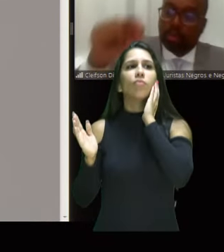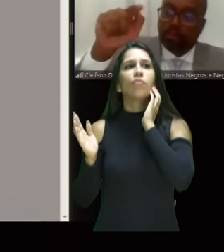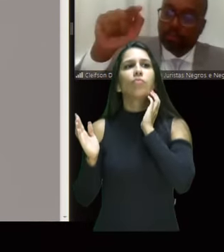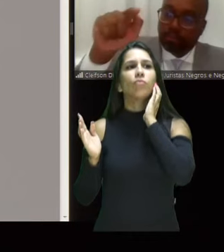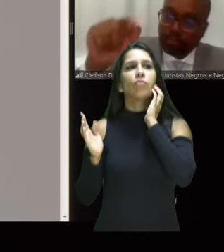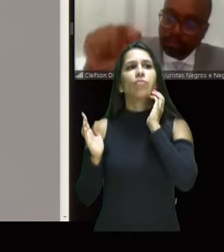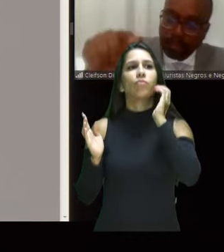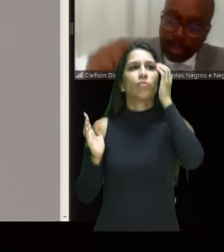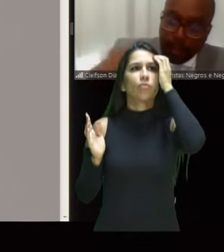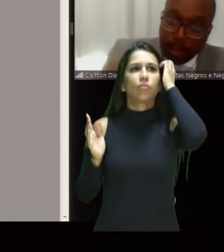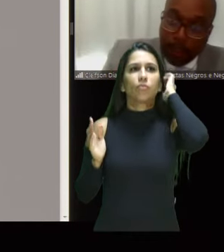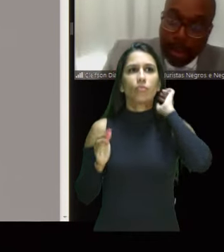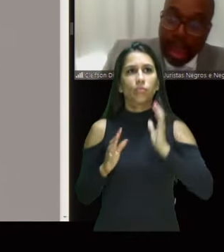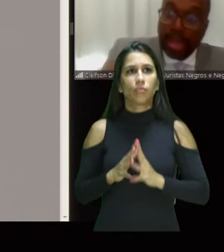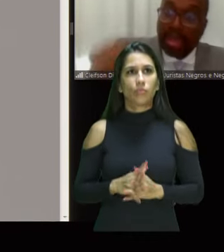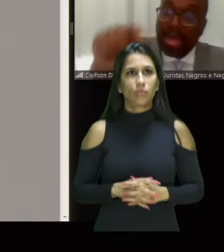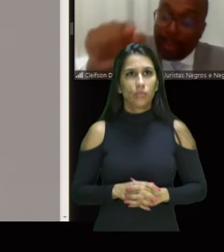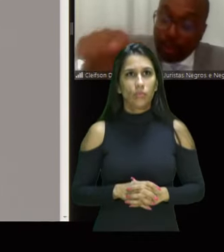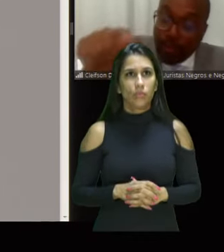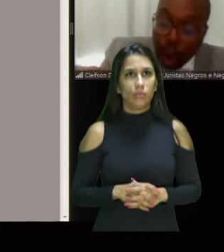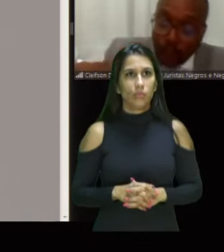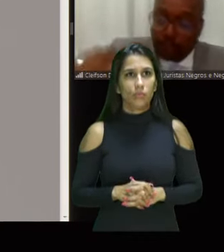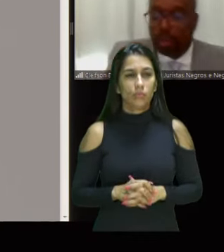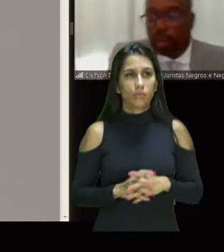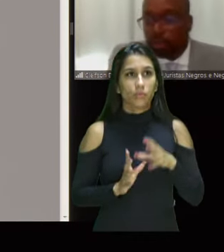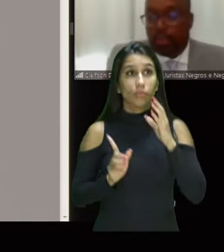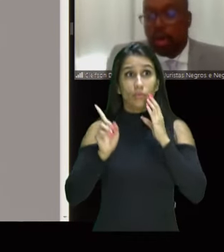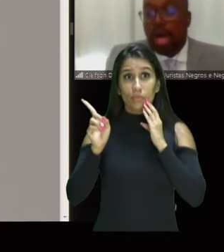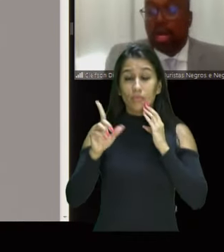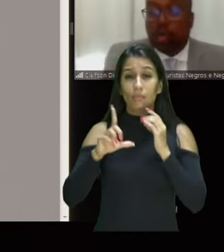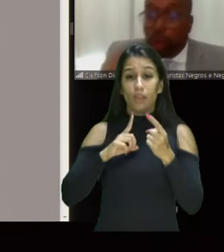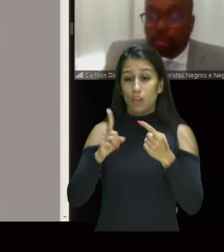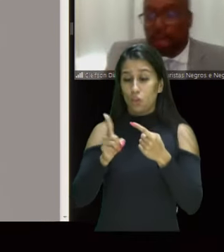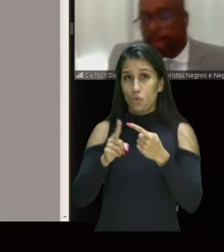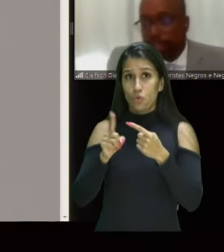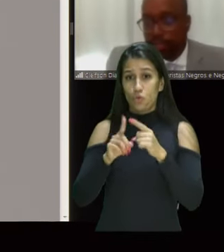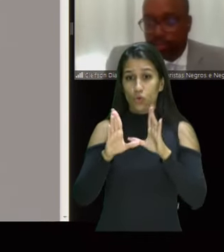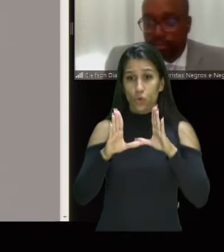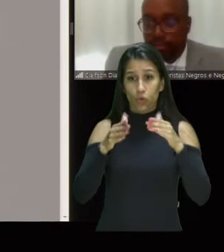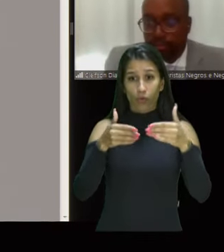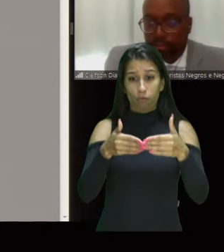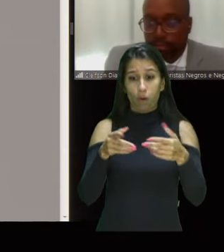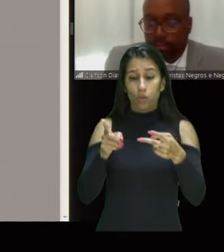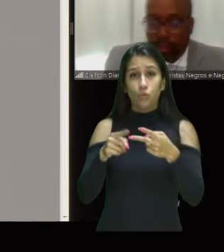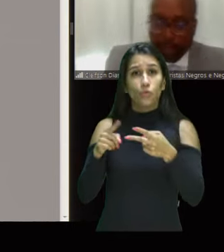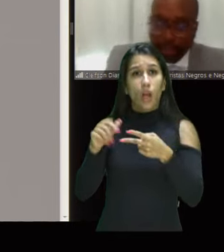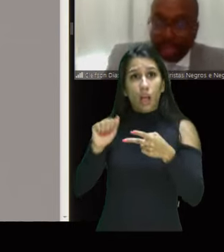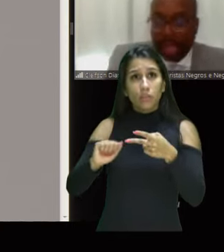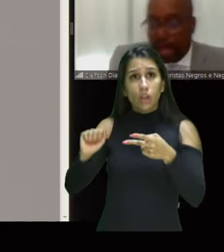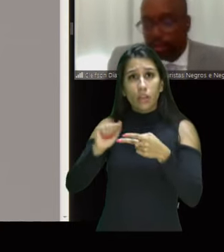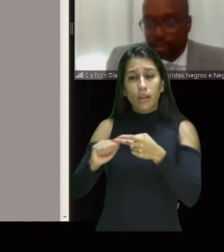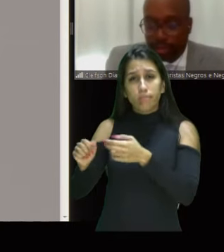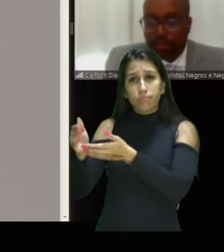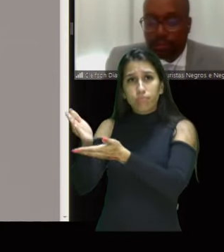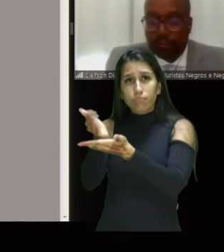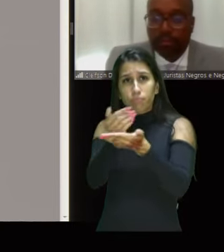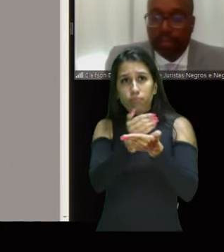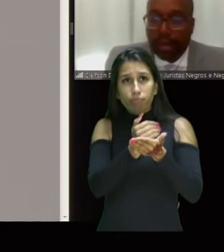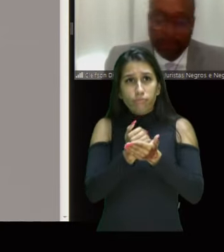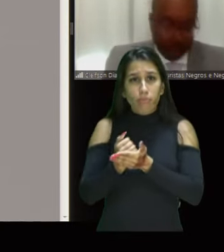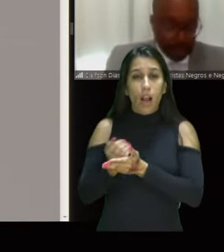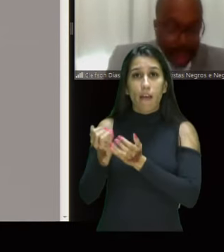feito pelo IPEA e pelo Fórum conjuntamente, só para deixar claro isso.